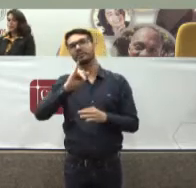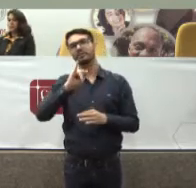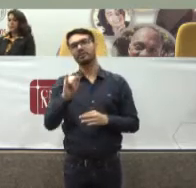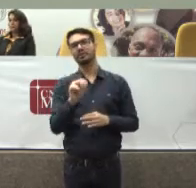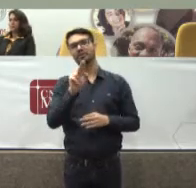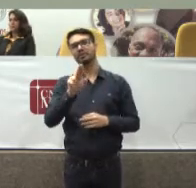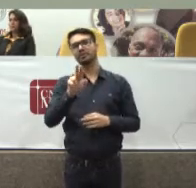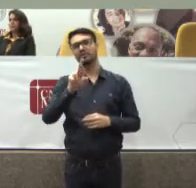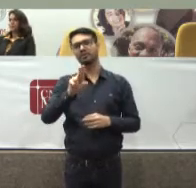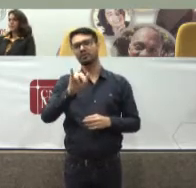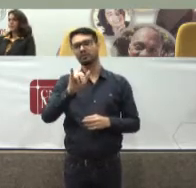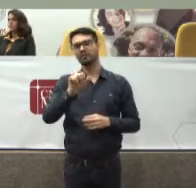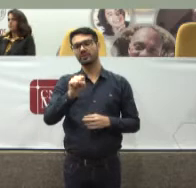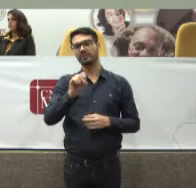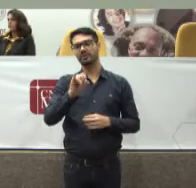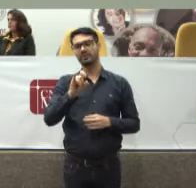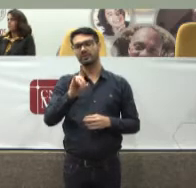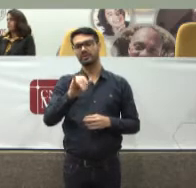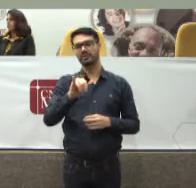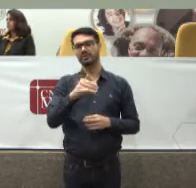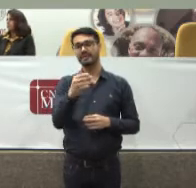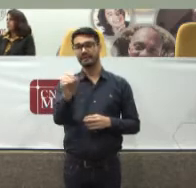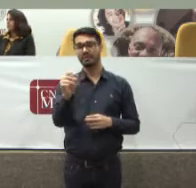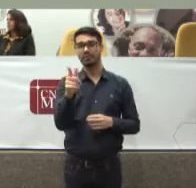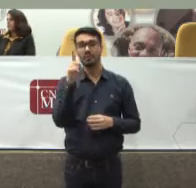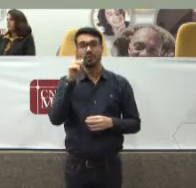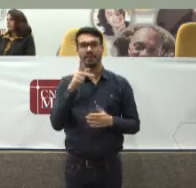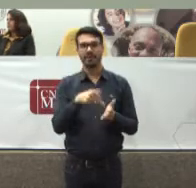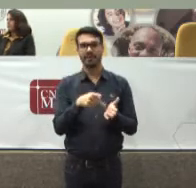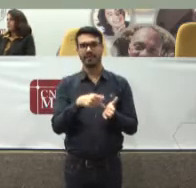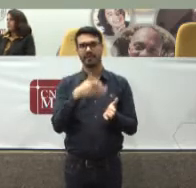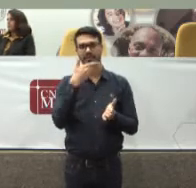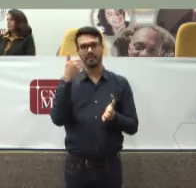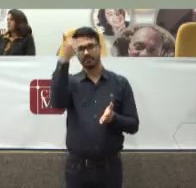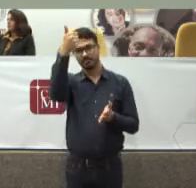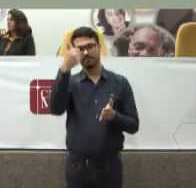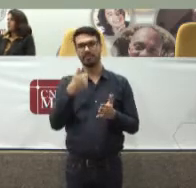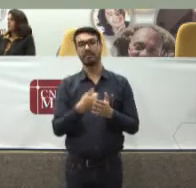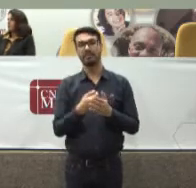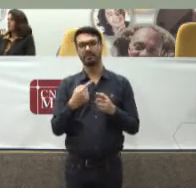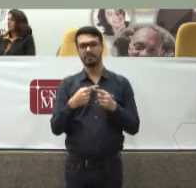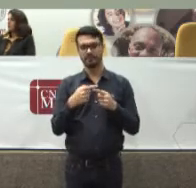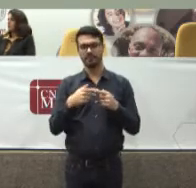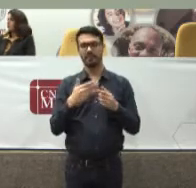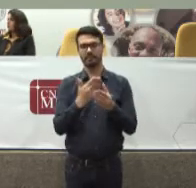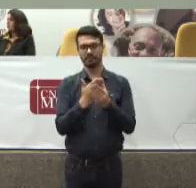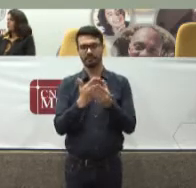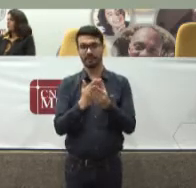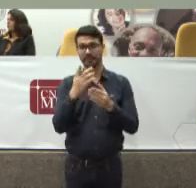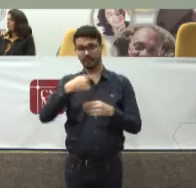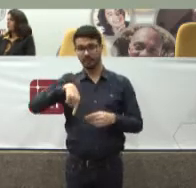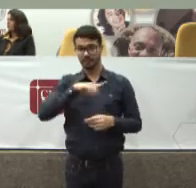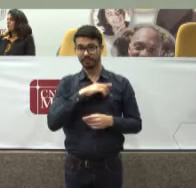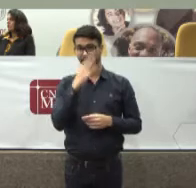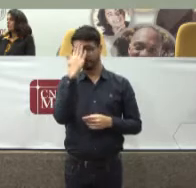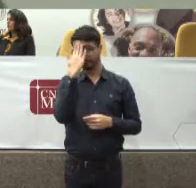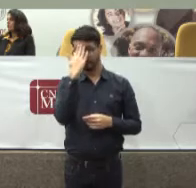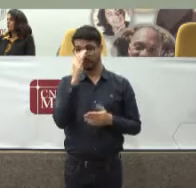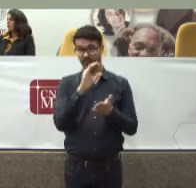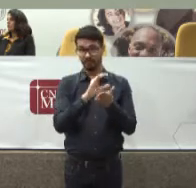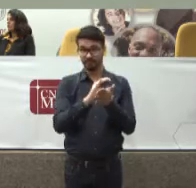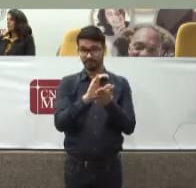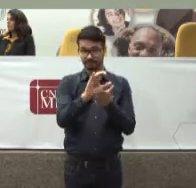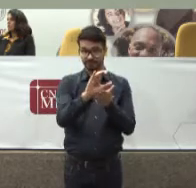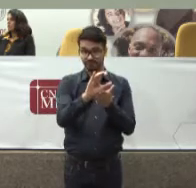conseguir Alguma verdadeira Melhoria Que nós sabemos Que o orçamento Da saúde É